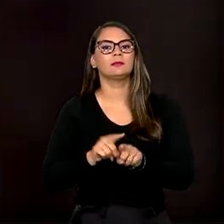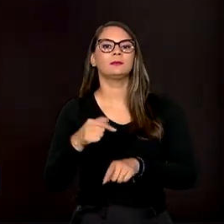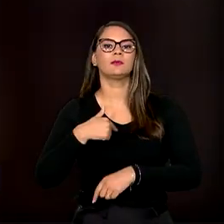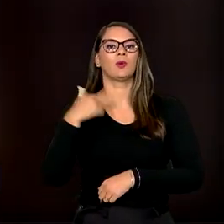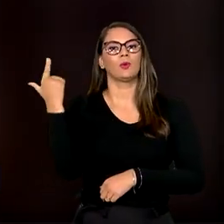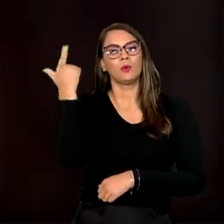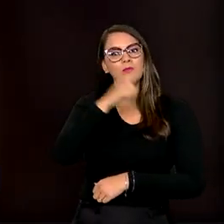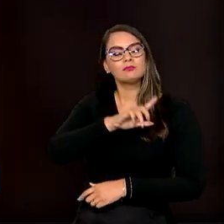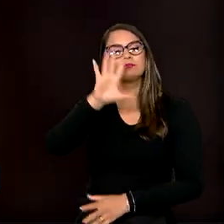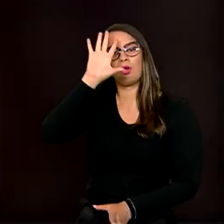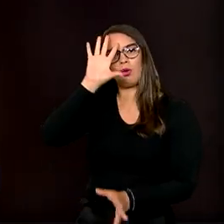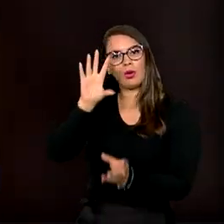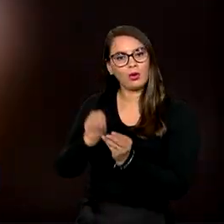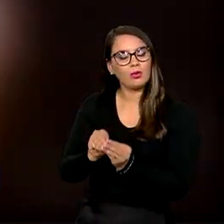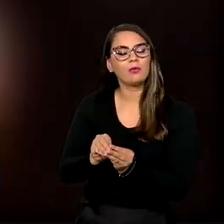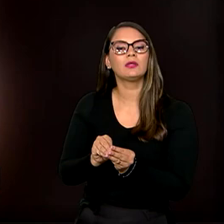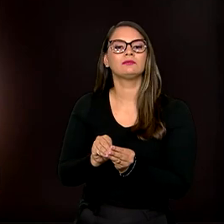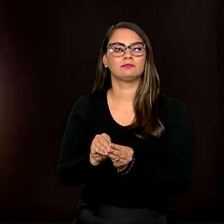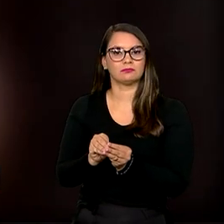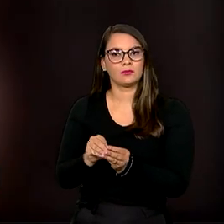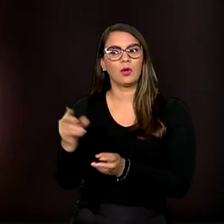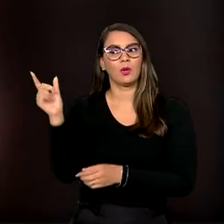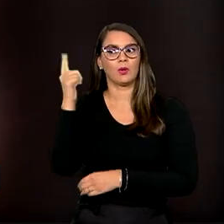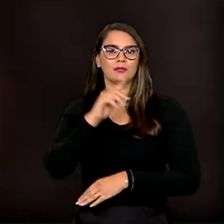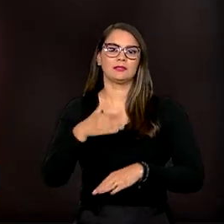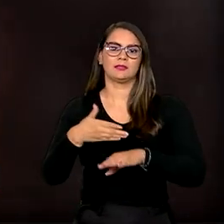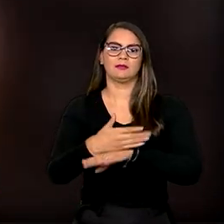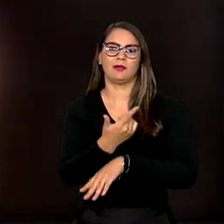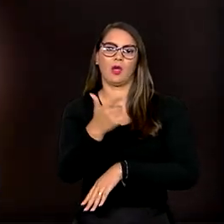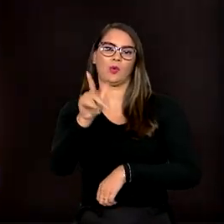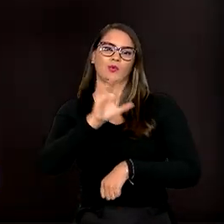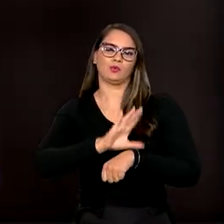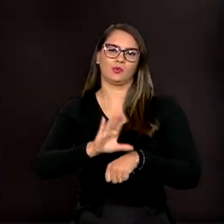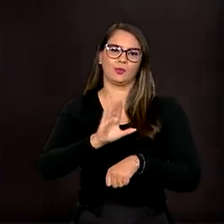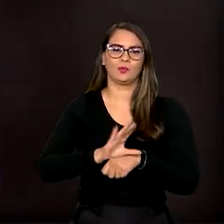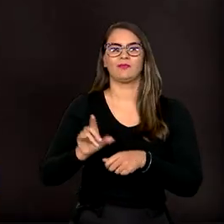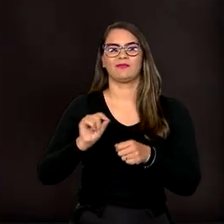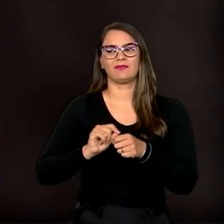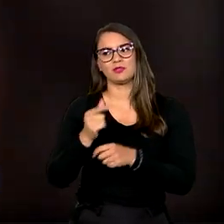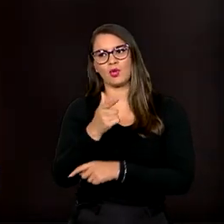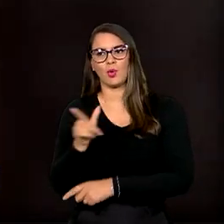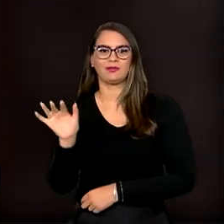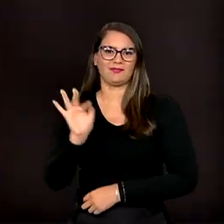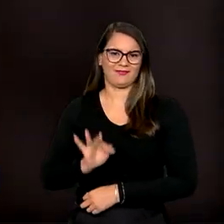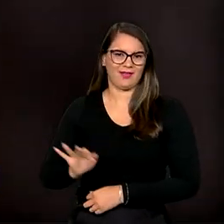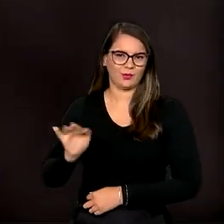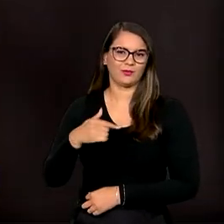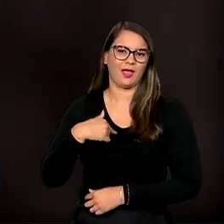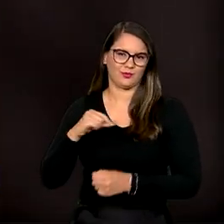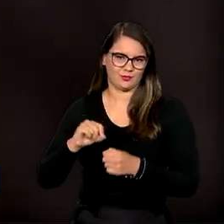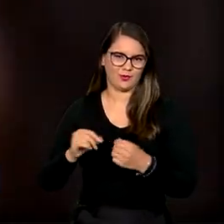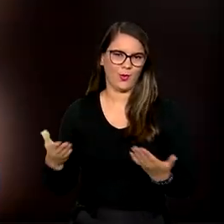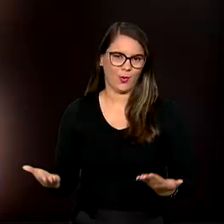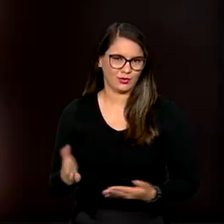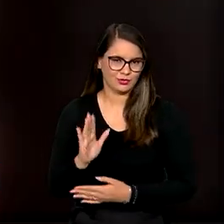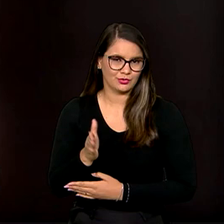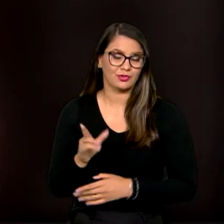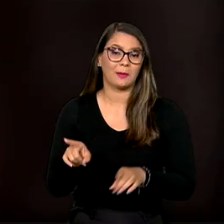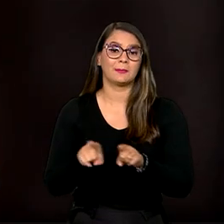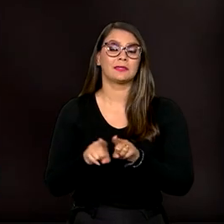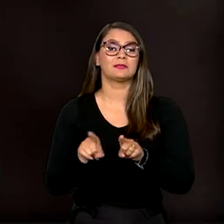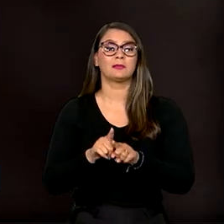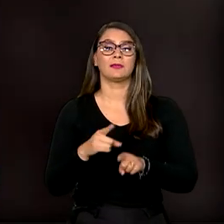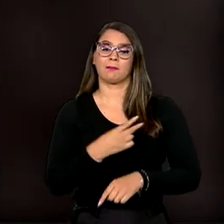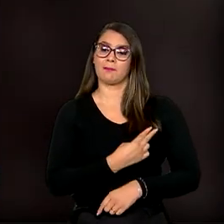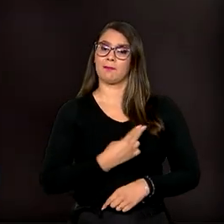concluir, de eu conseguir ingressar em outros cursos, de fazer uma outra faculdade, como eu já faço hoje, mas sobretudo de